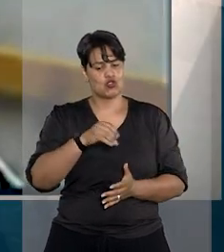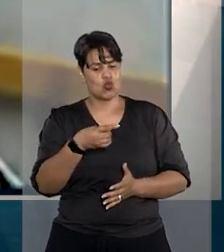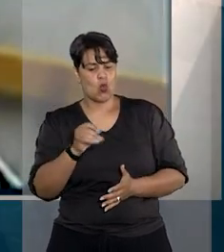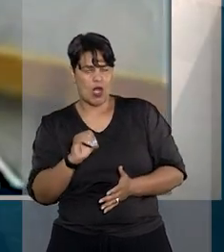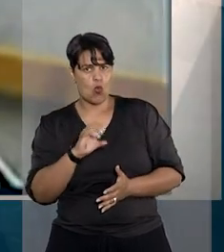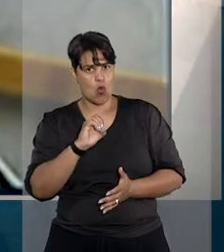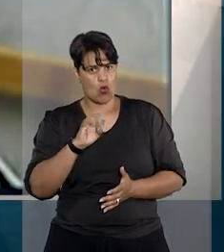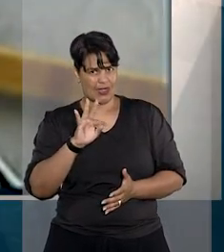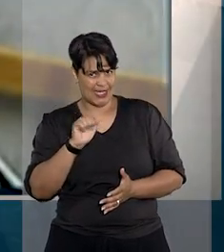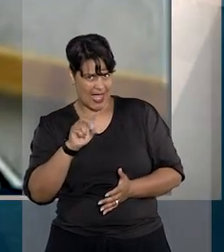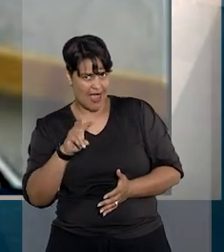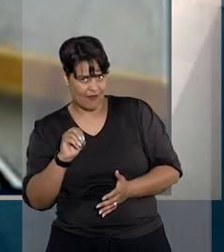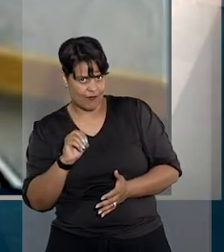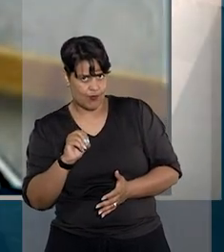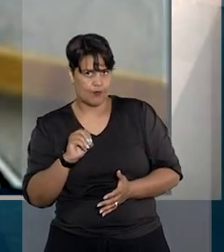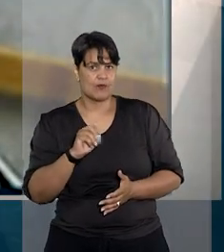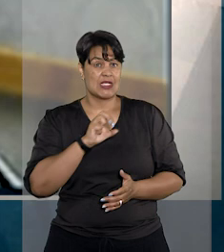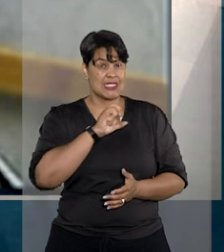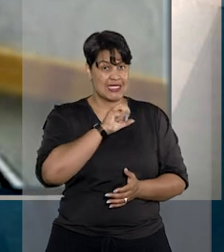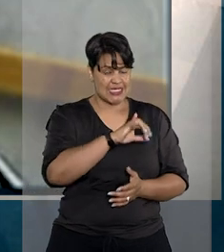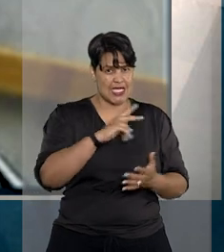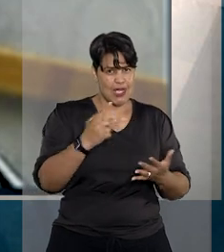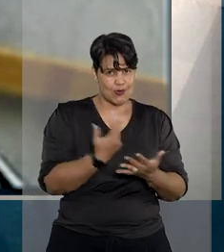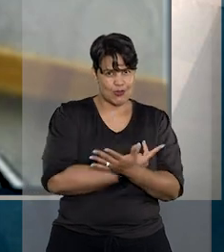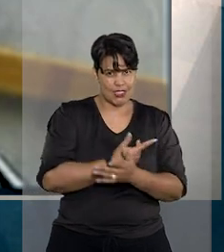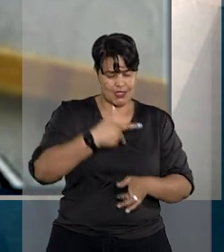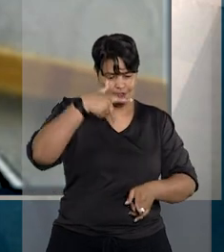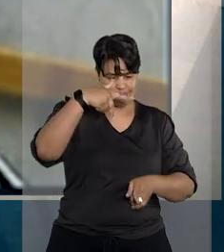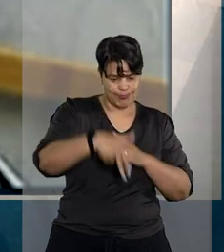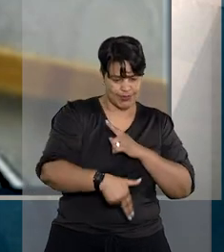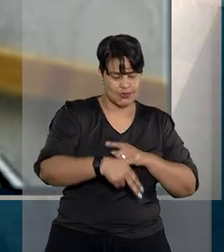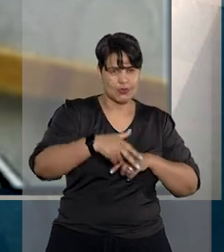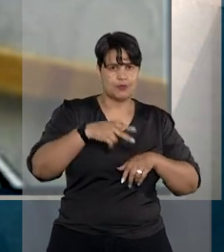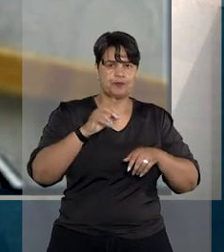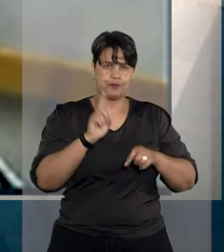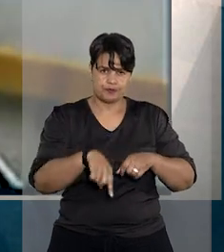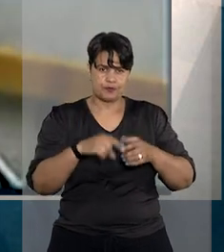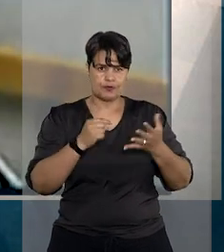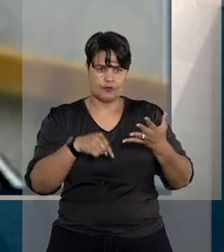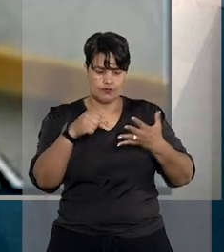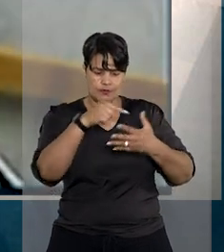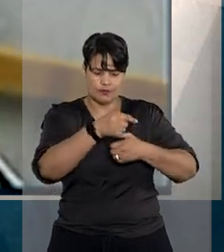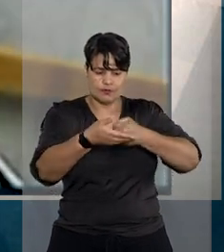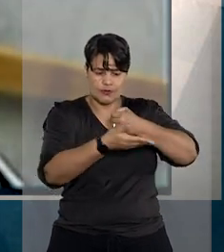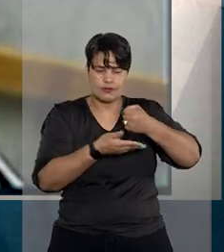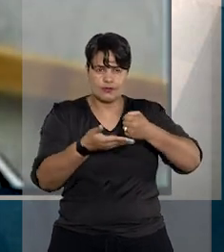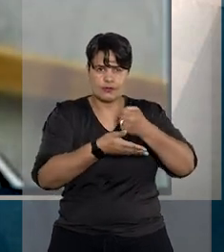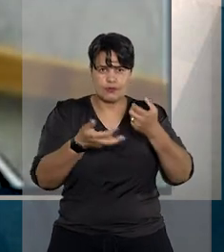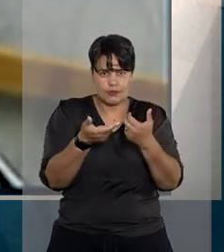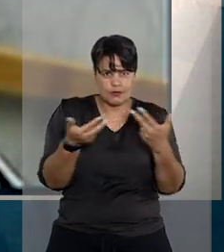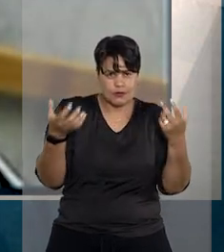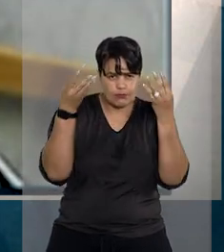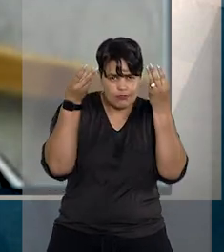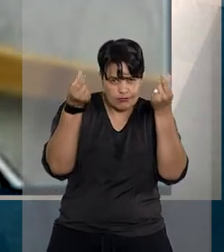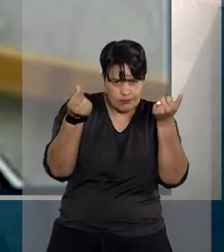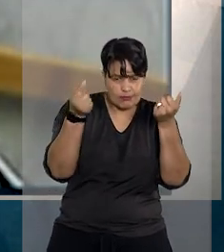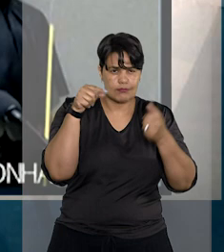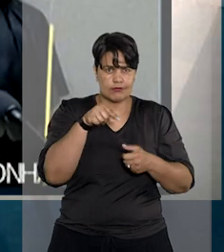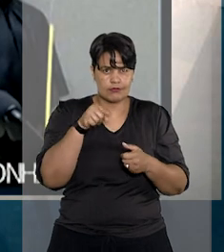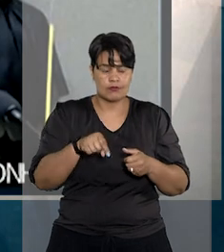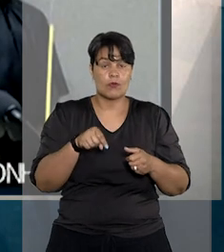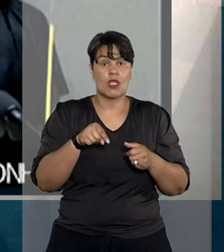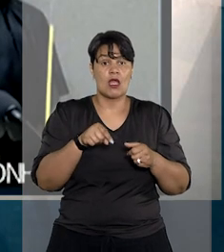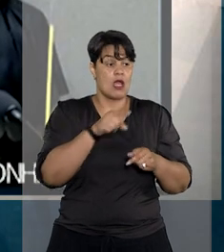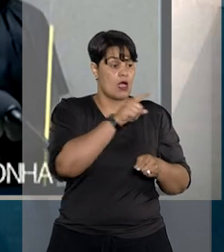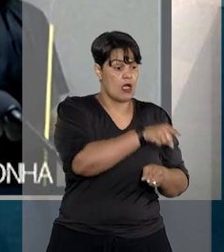Otávio de Noronha, quando a revogação da prisão preventiva se baseia em fundamentos essencialmente subjetivos, como no caso julgado,